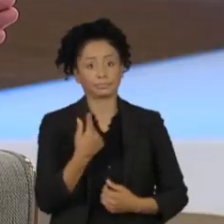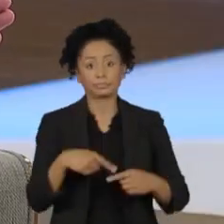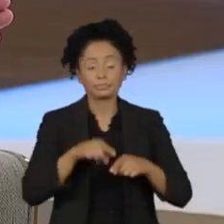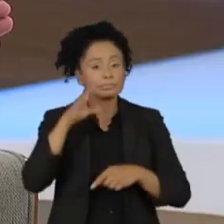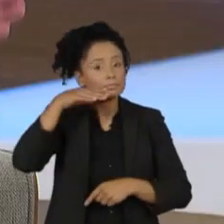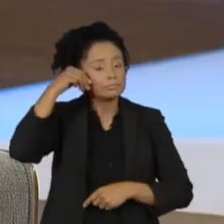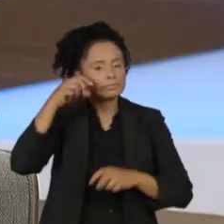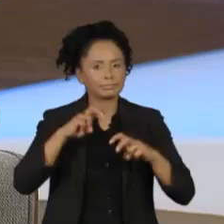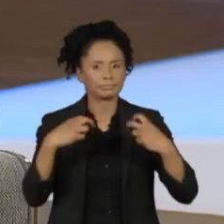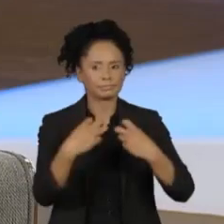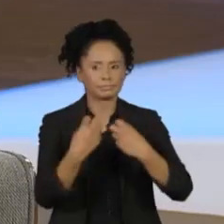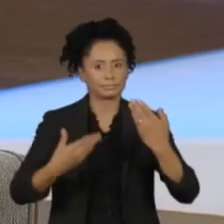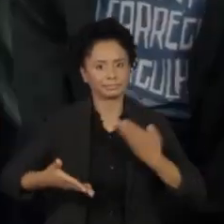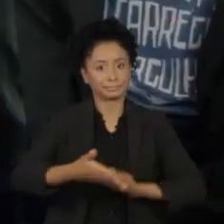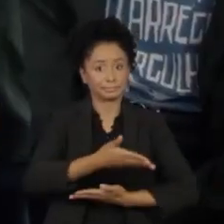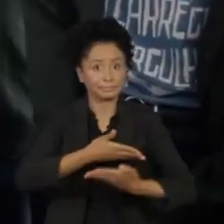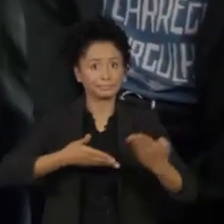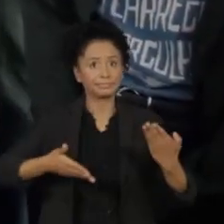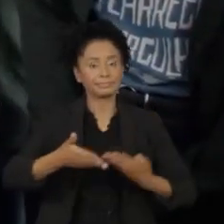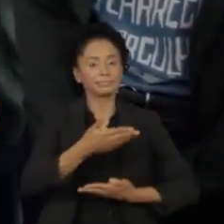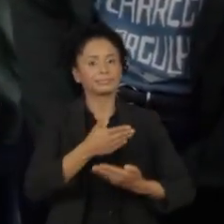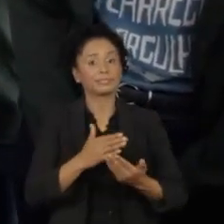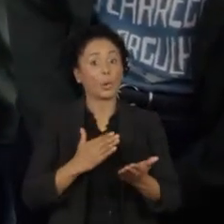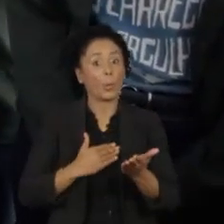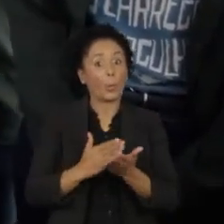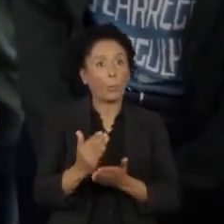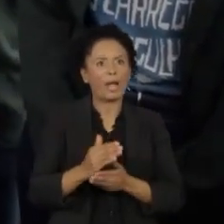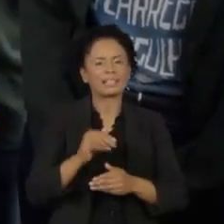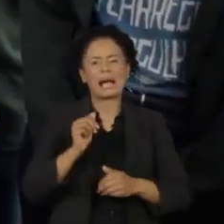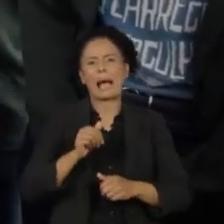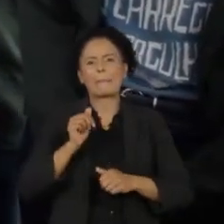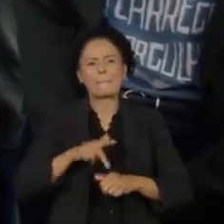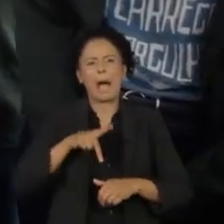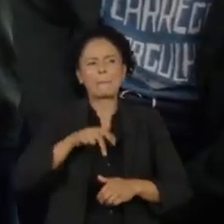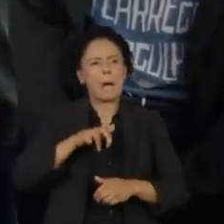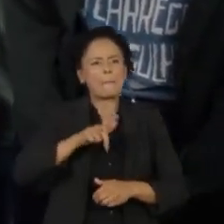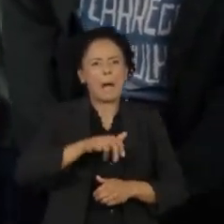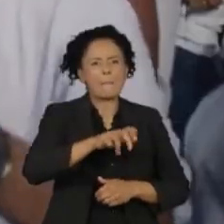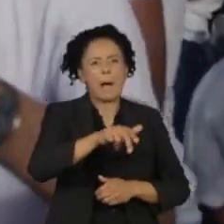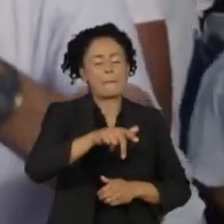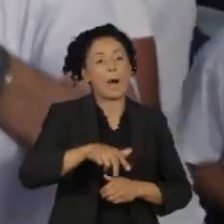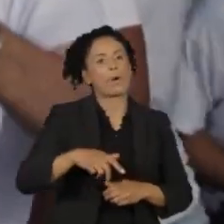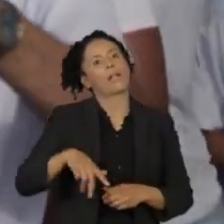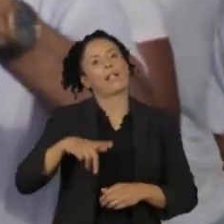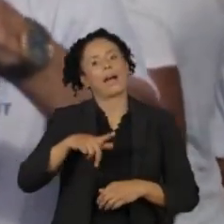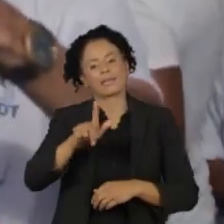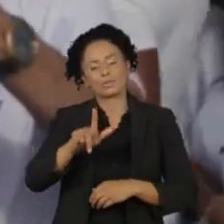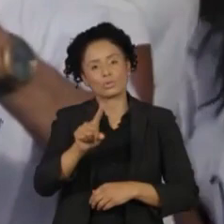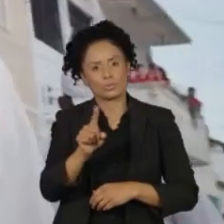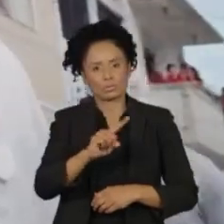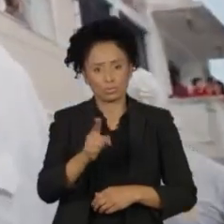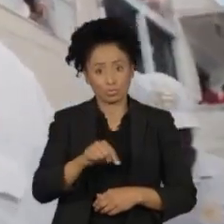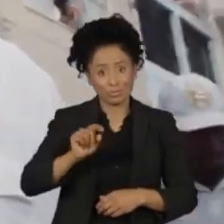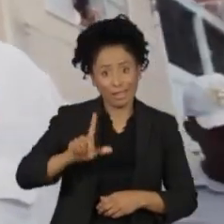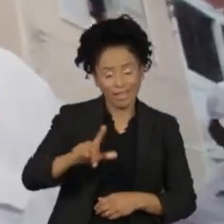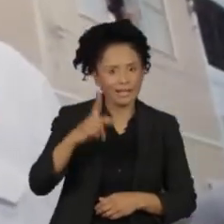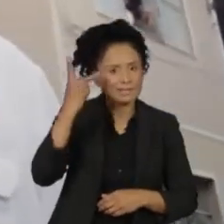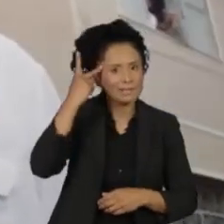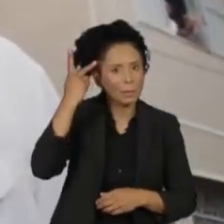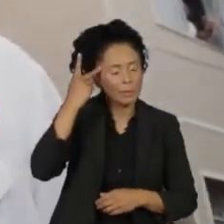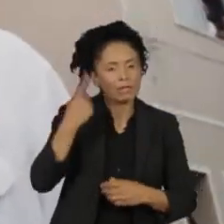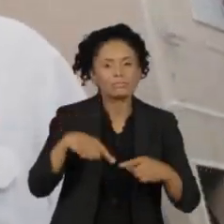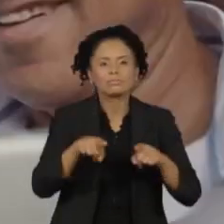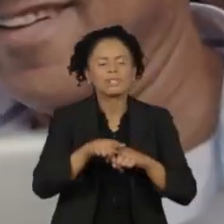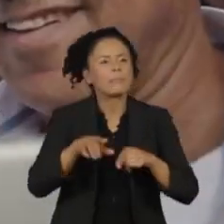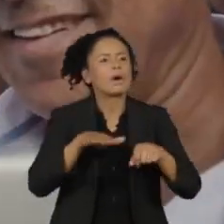Viva, começa a gastar a sola de sapato em Guaianazes, zona leste de São Paulo. Ele está caminhando no bairro e falando com os moradores